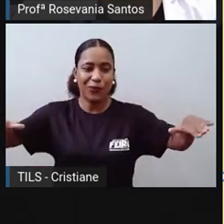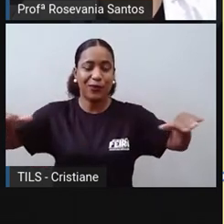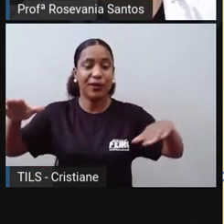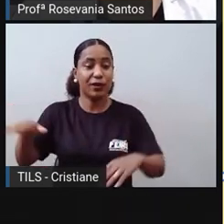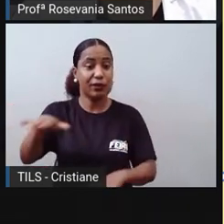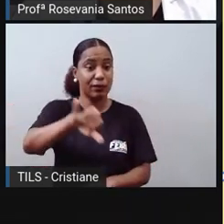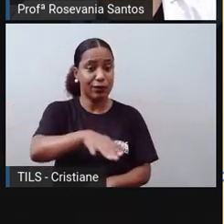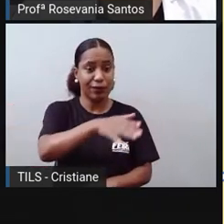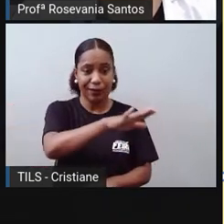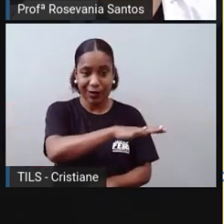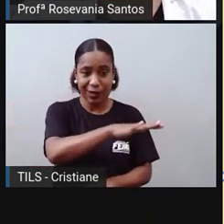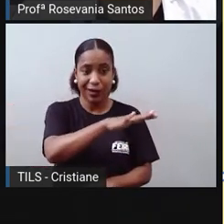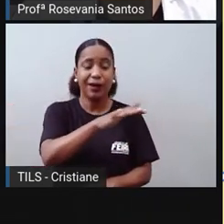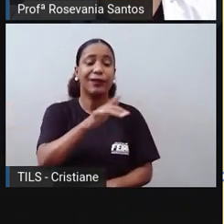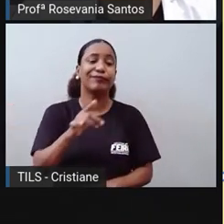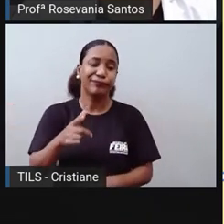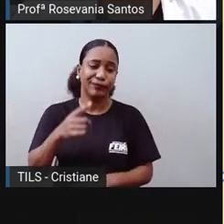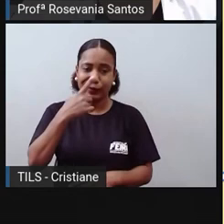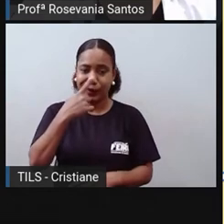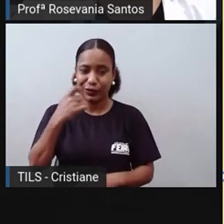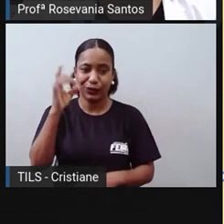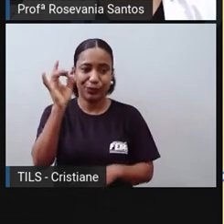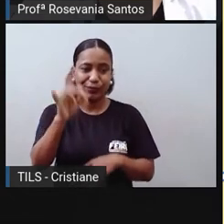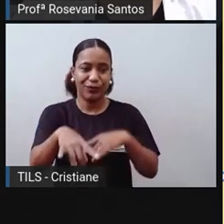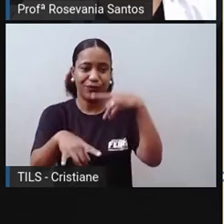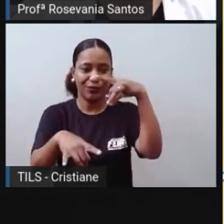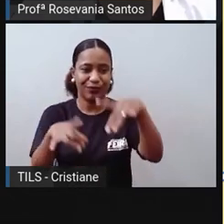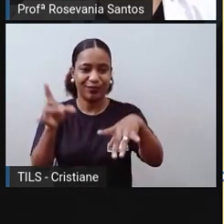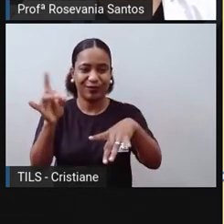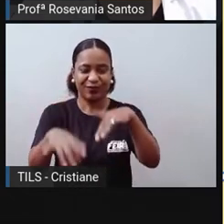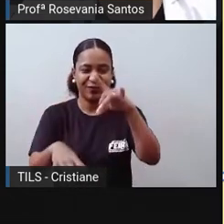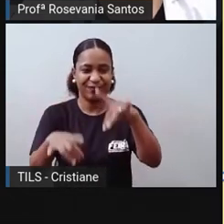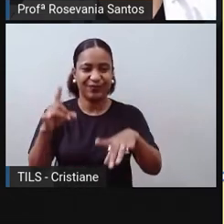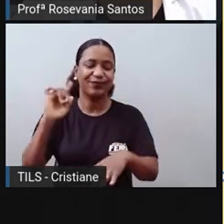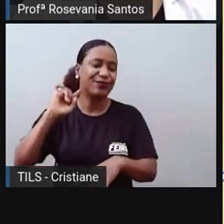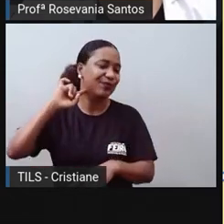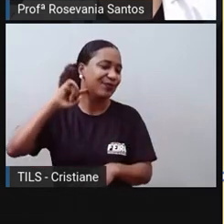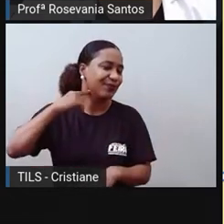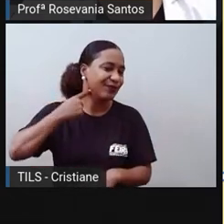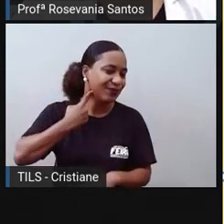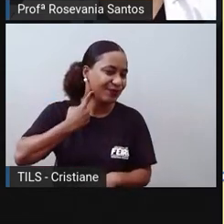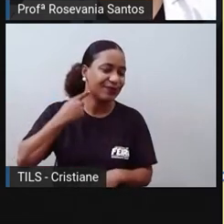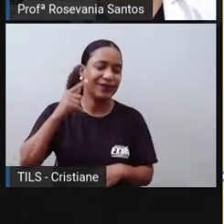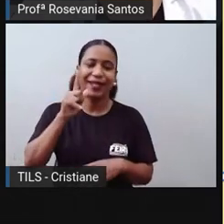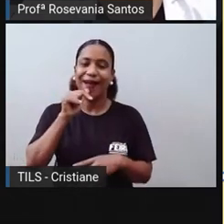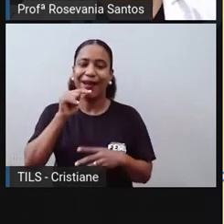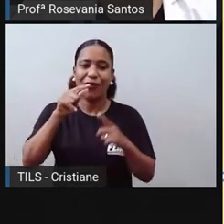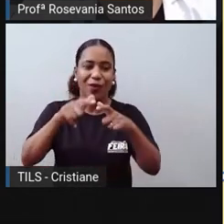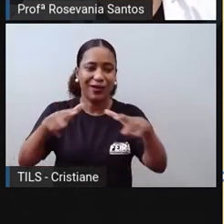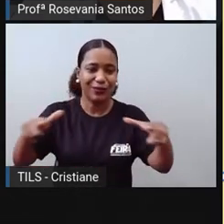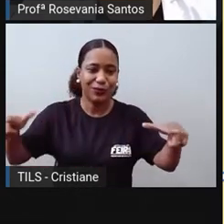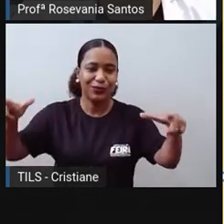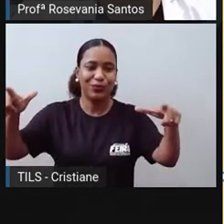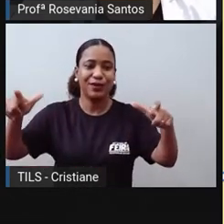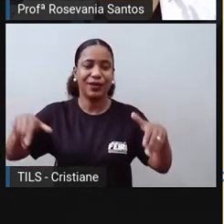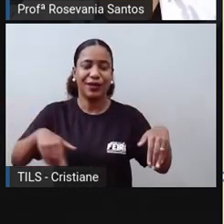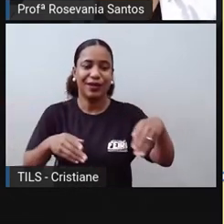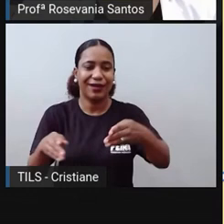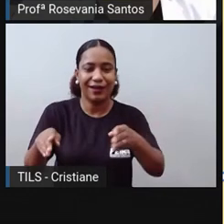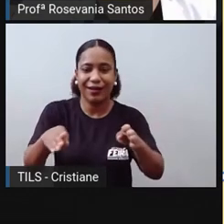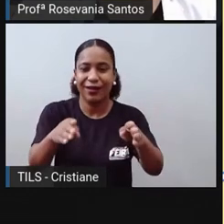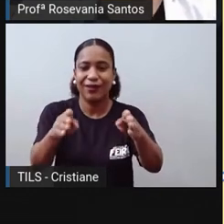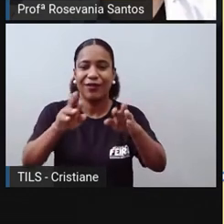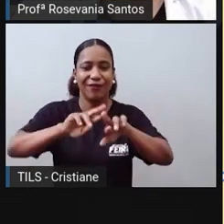vamos dizer assim, dos aquíferes, de modo geral, nas áreas onde a gente tem rios, lagos, rirras, lagoas, boa parte